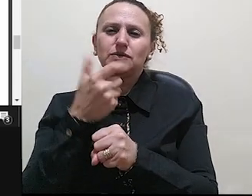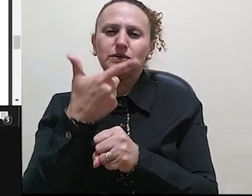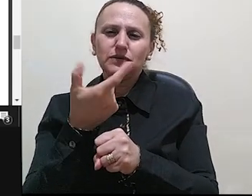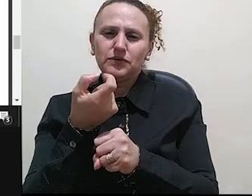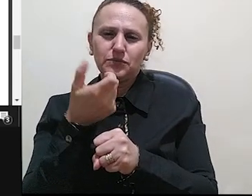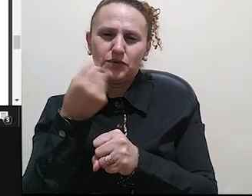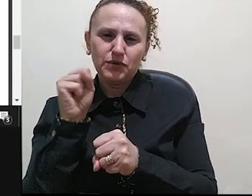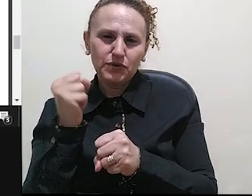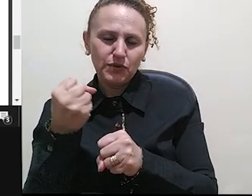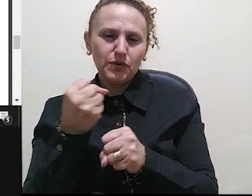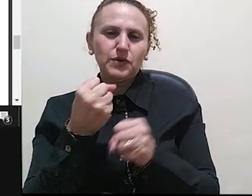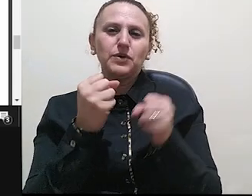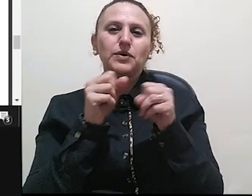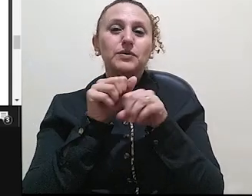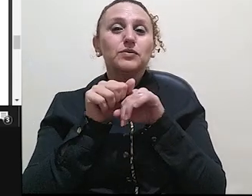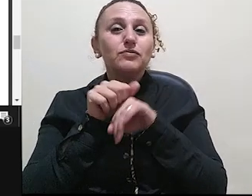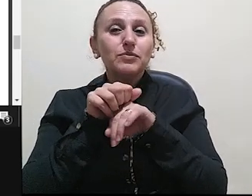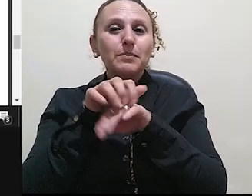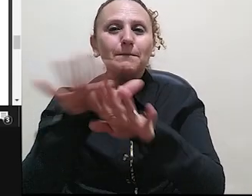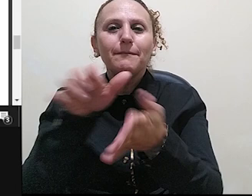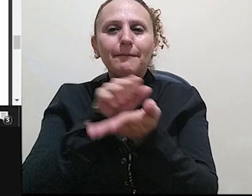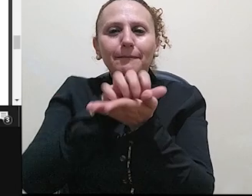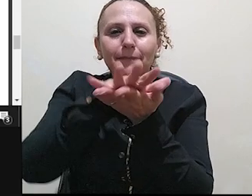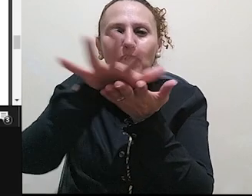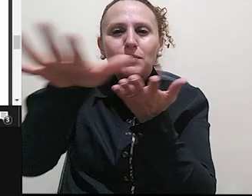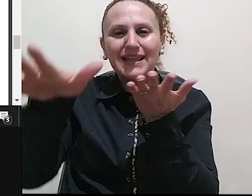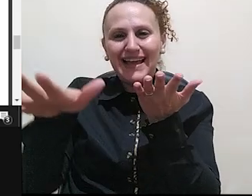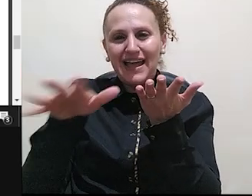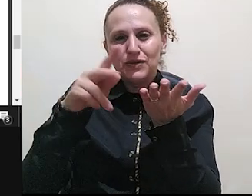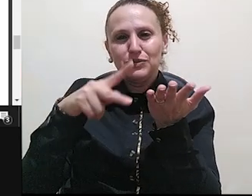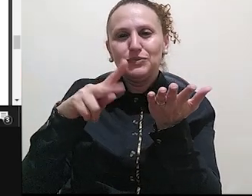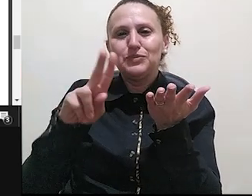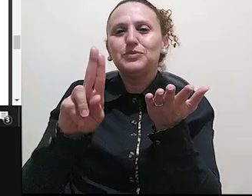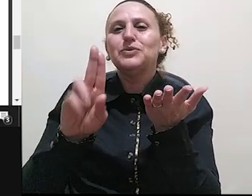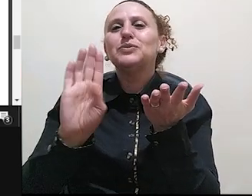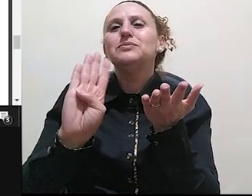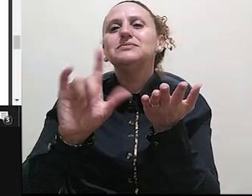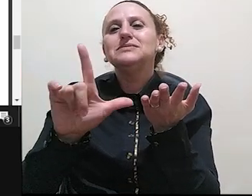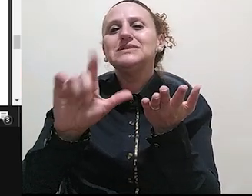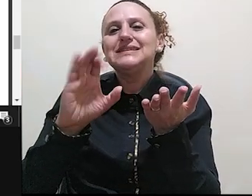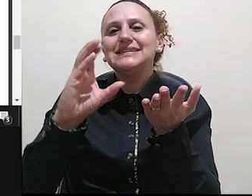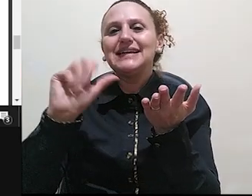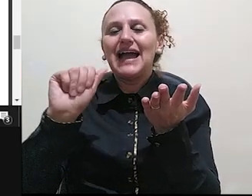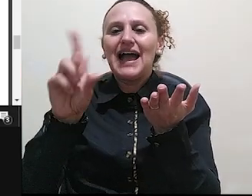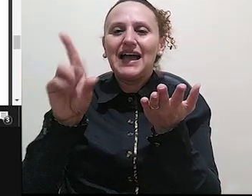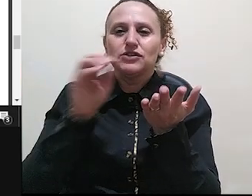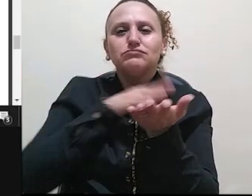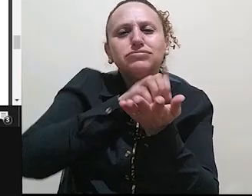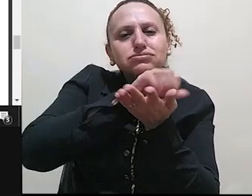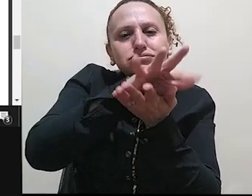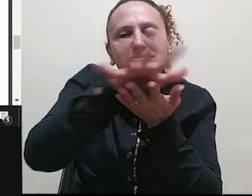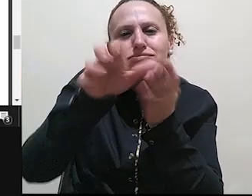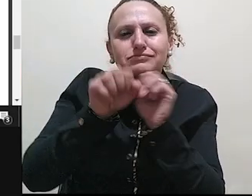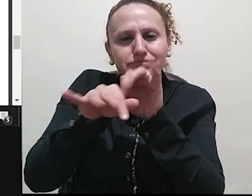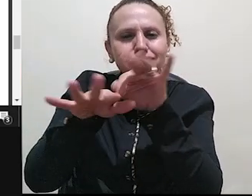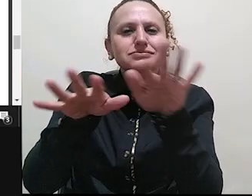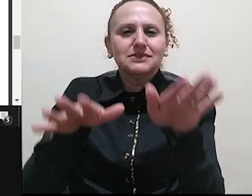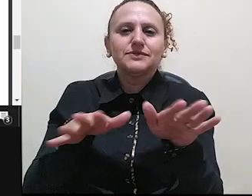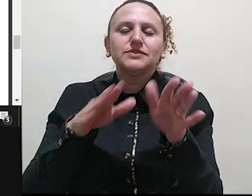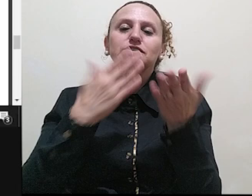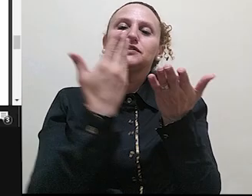passado. Então não se refere ao século XX, se refere ao século XIX, né? Então textos